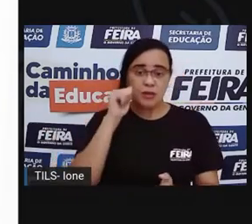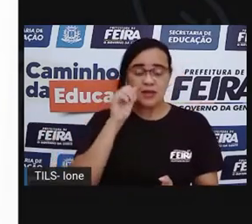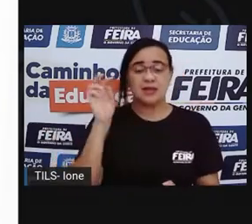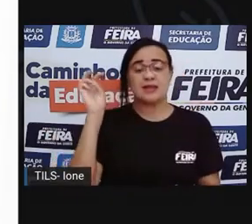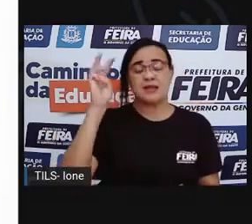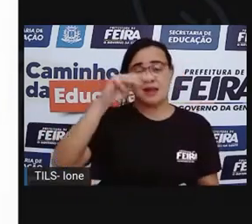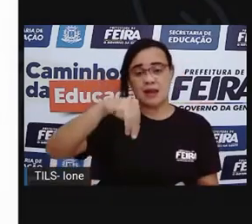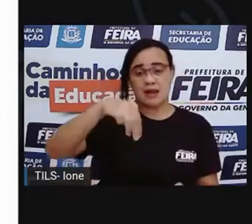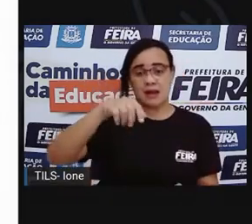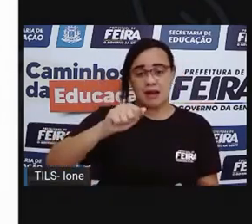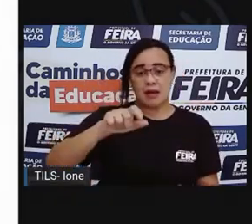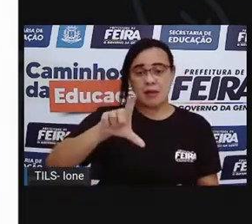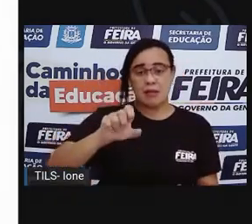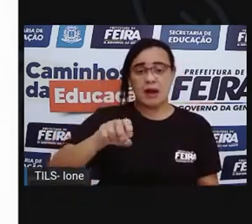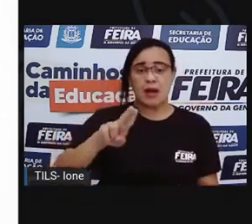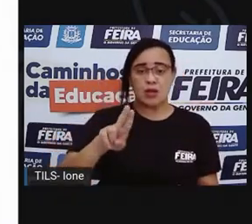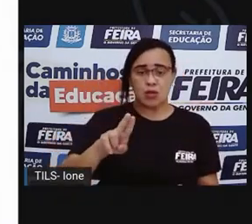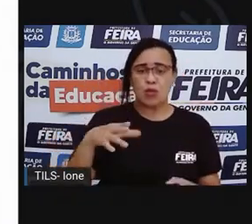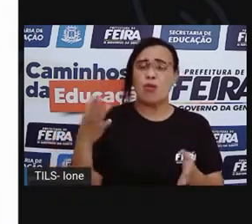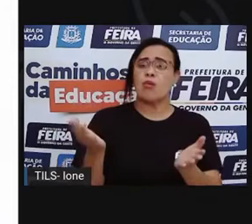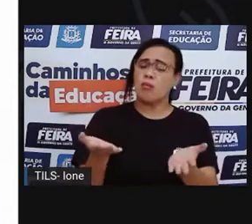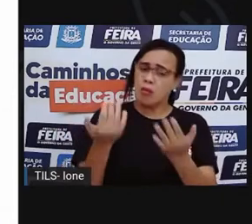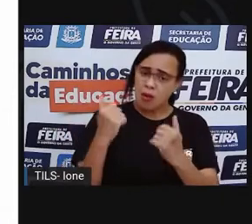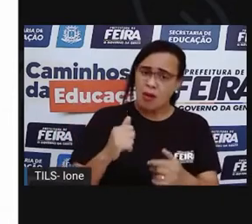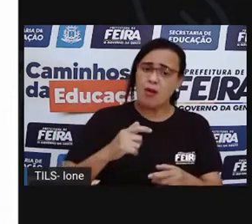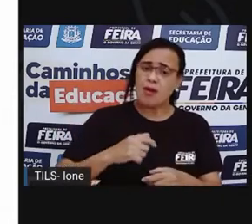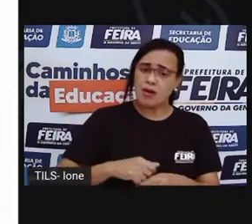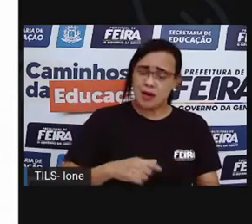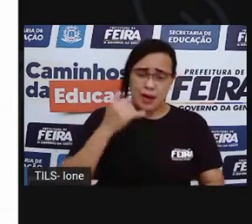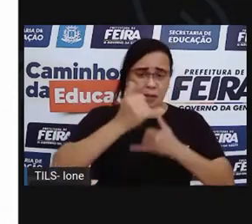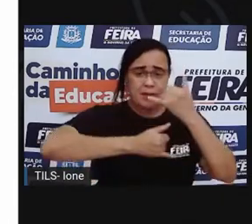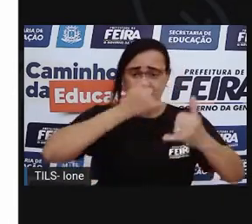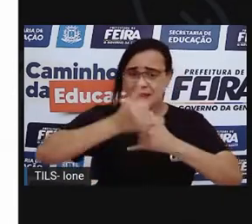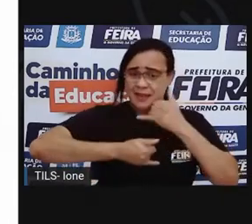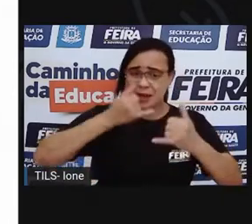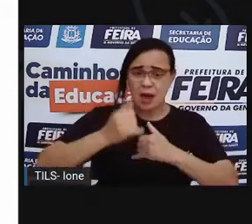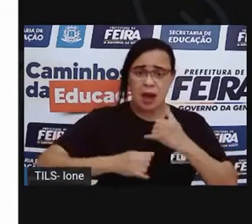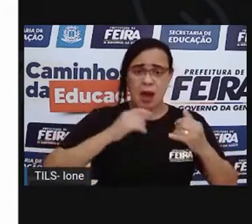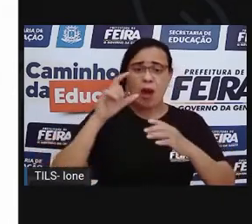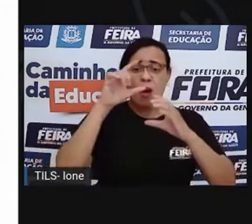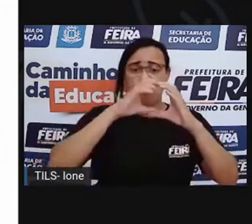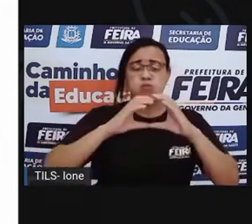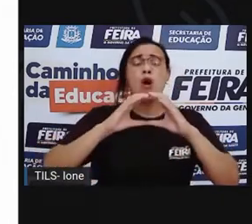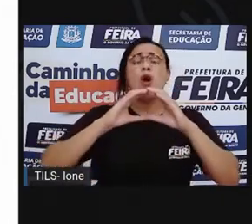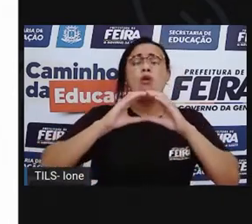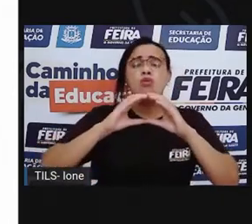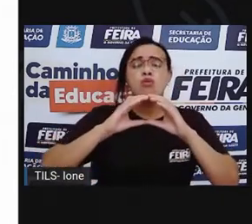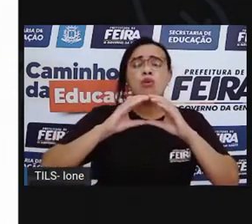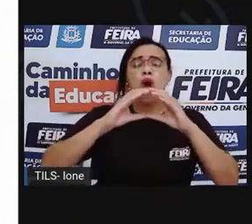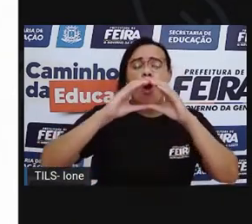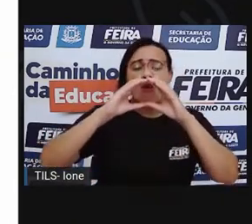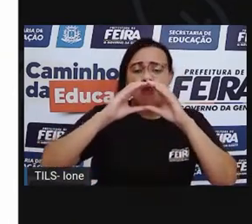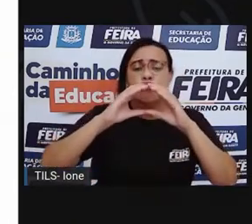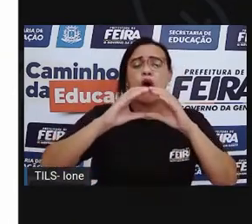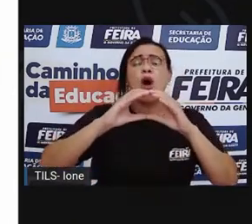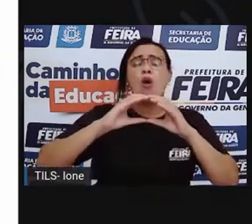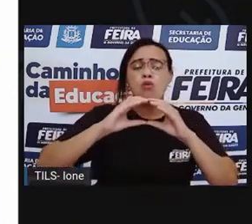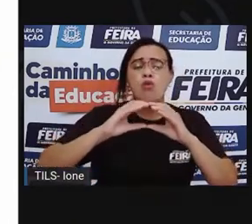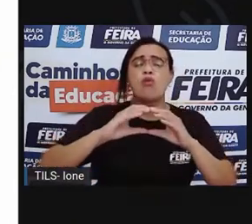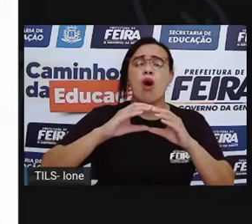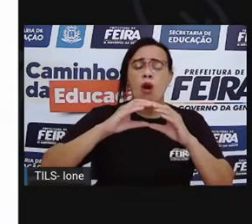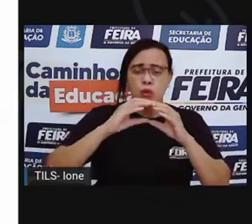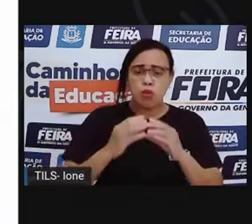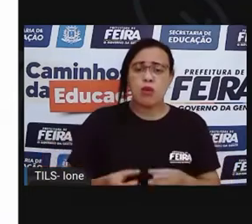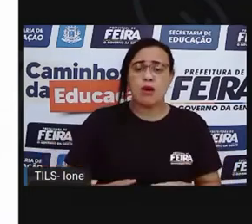Que tal bolinhas de sabão? Perguntou a Cecília. Ao ver seus